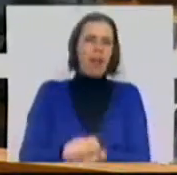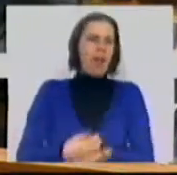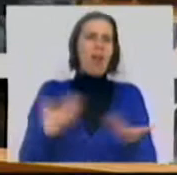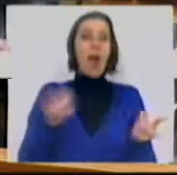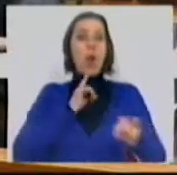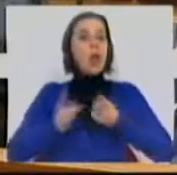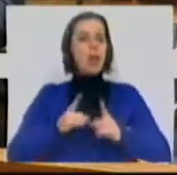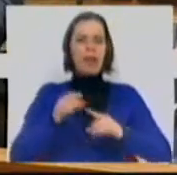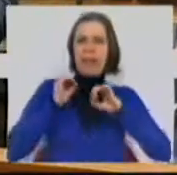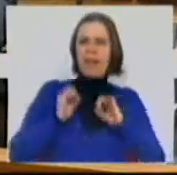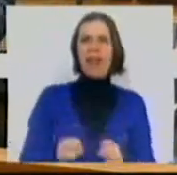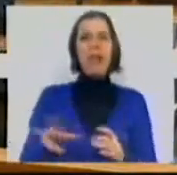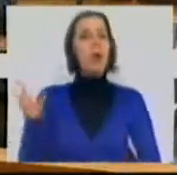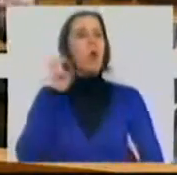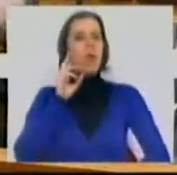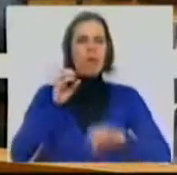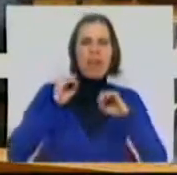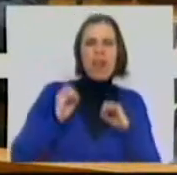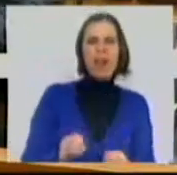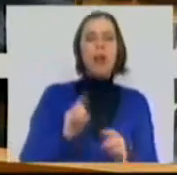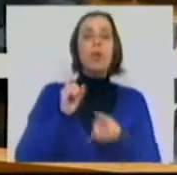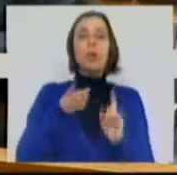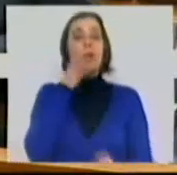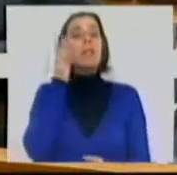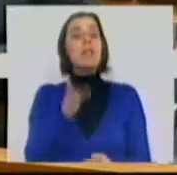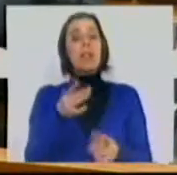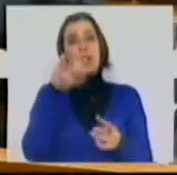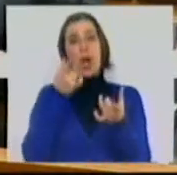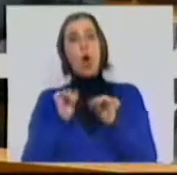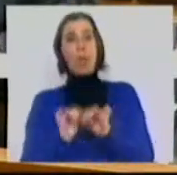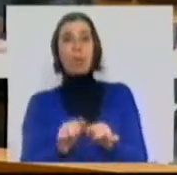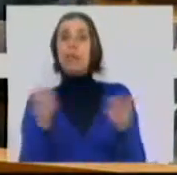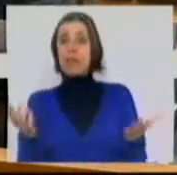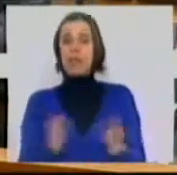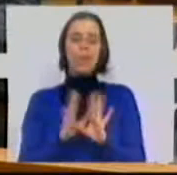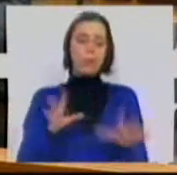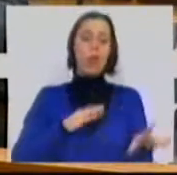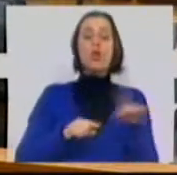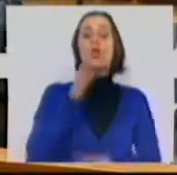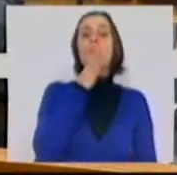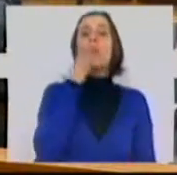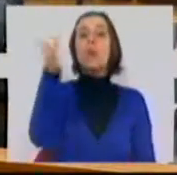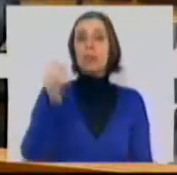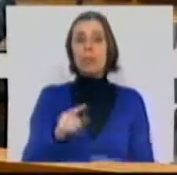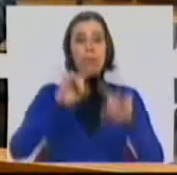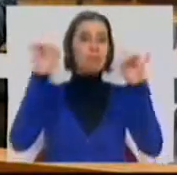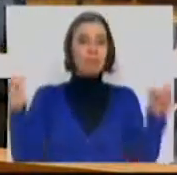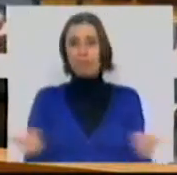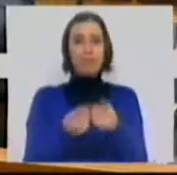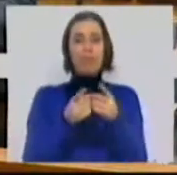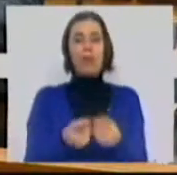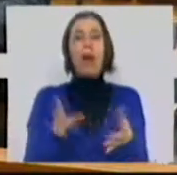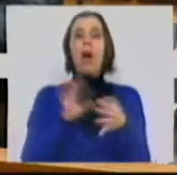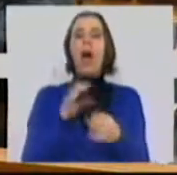e não dialoga nada e não houve nada do que dizem as oposições. Sr. Deputado Helder Amaral, muito sinteticamente